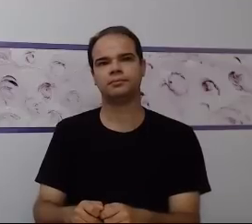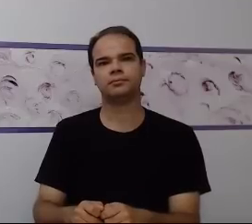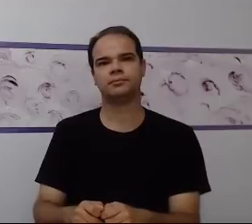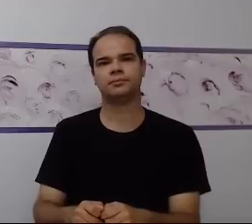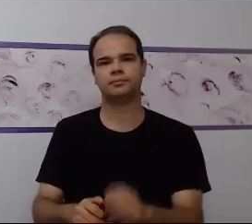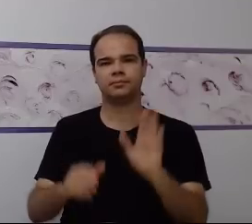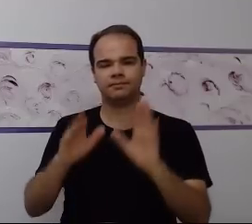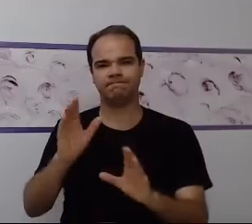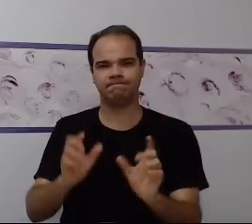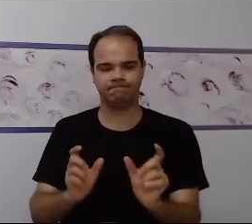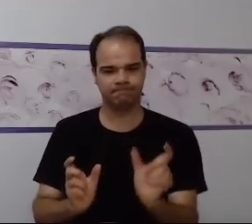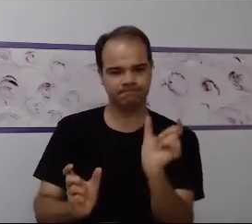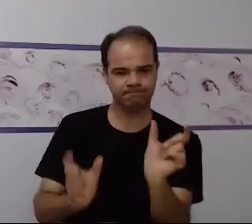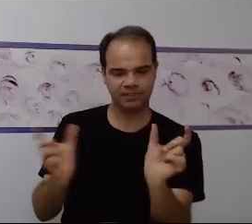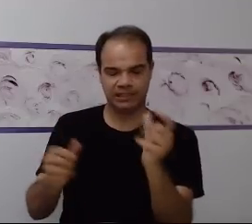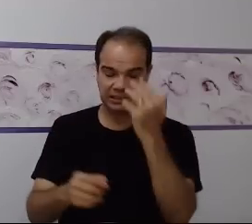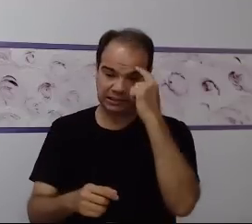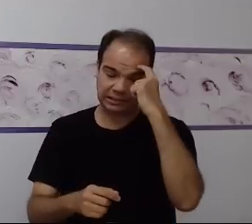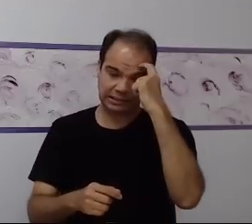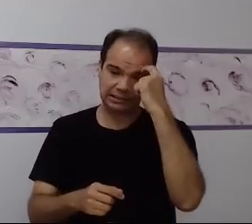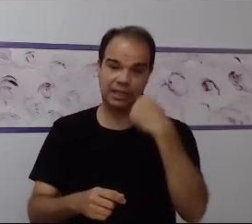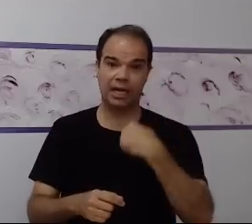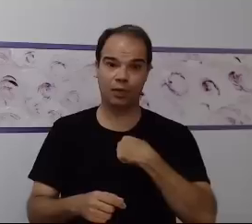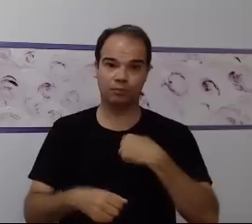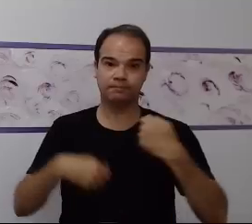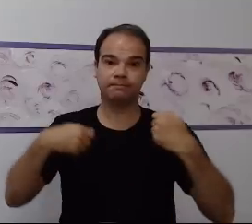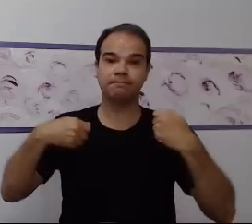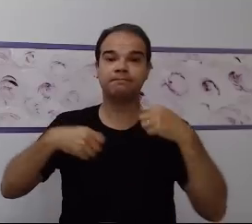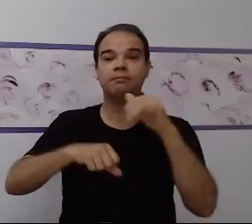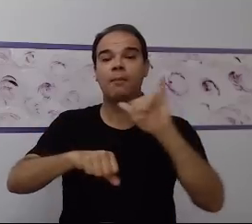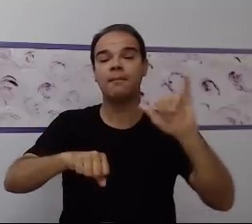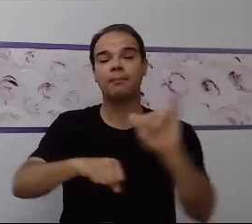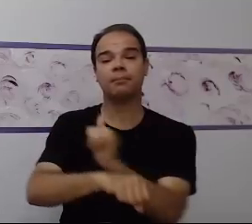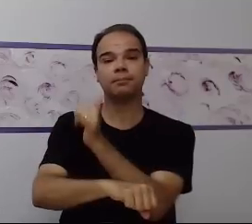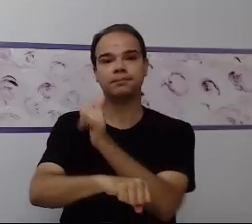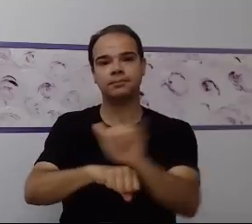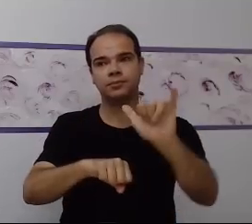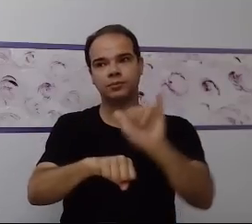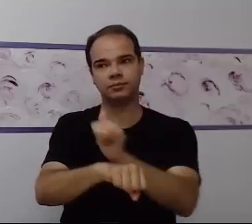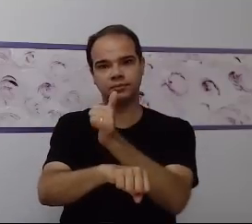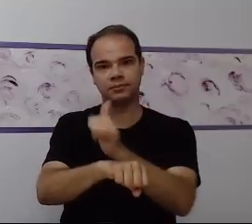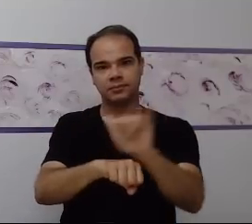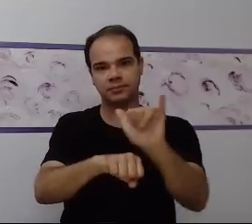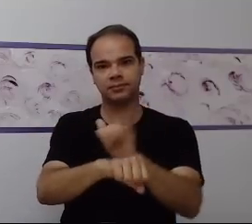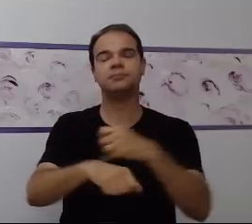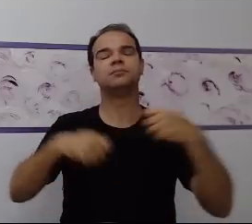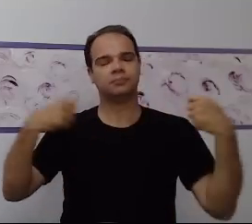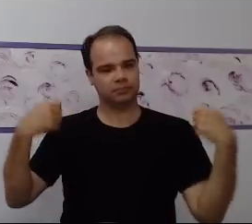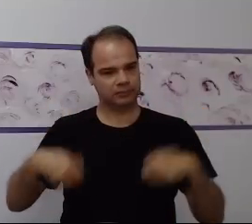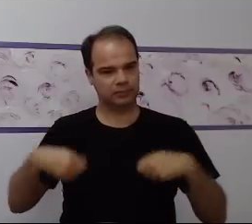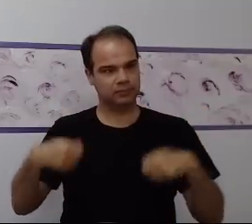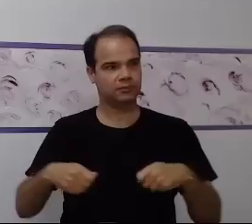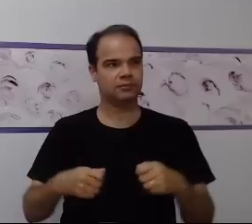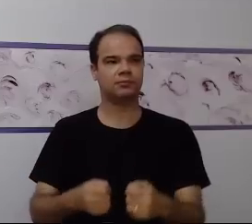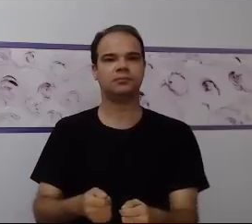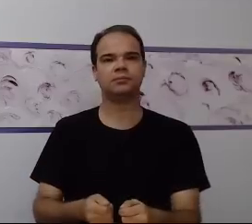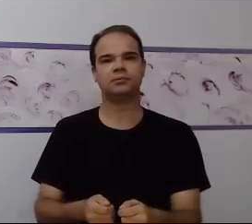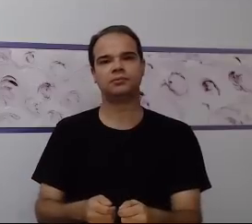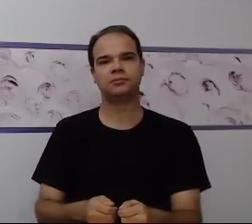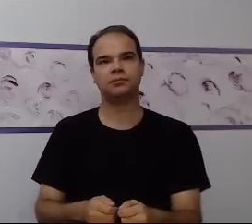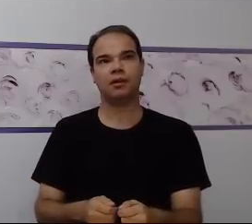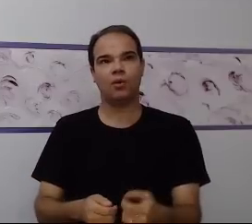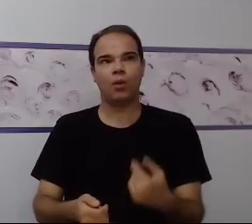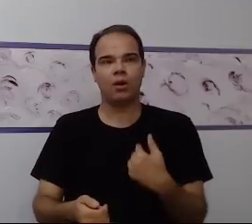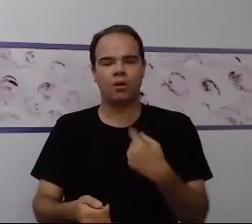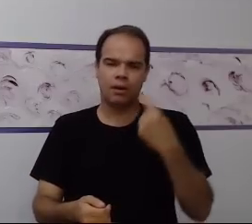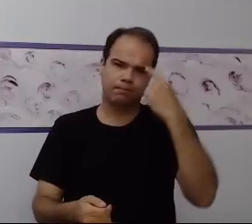estratégias, de maiores organizações de pensamento. E aí, eu proponho isso primeiramente dentro desse ato do